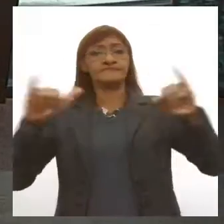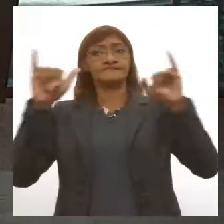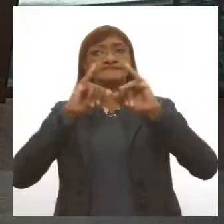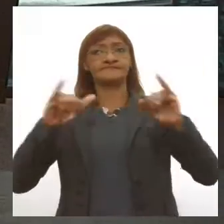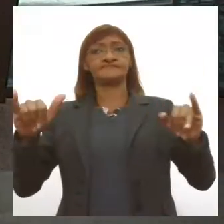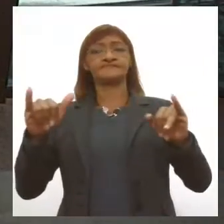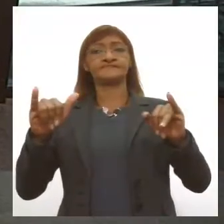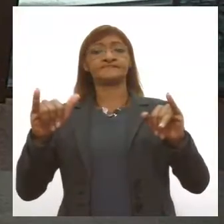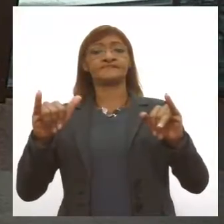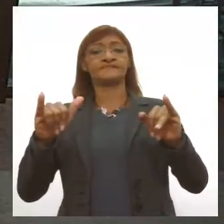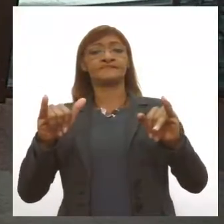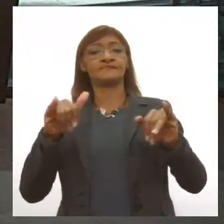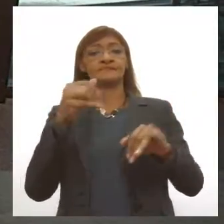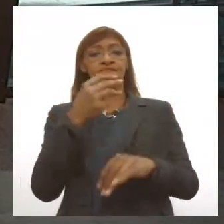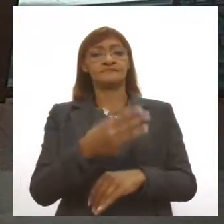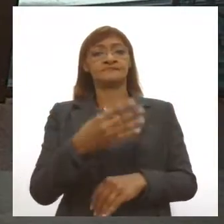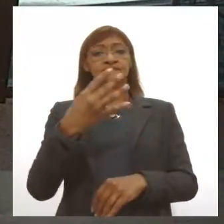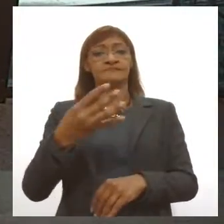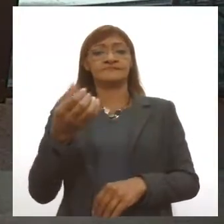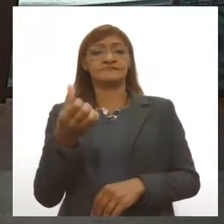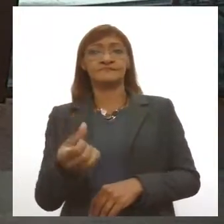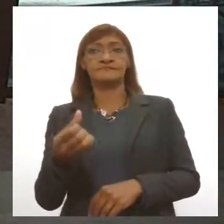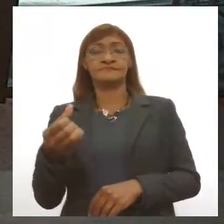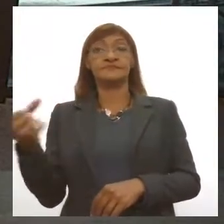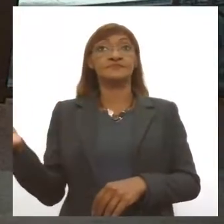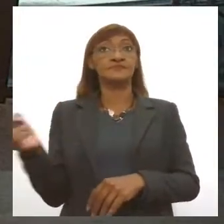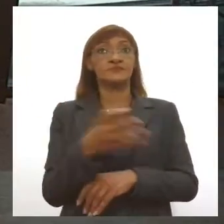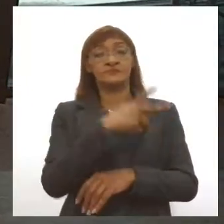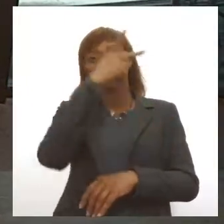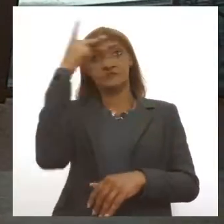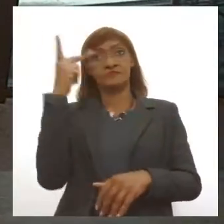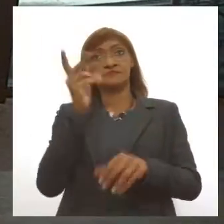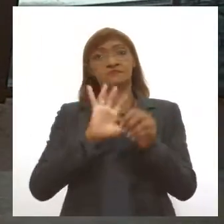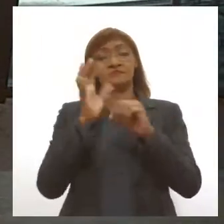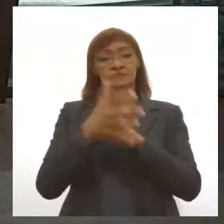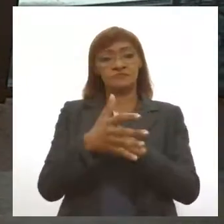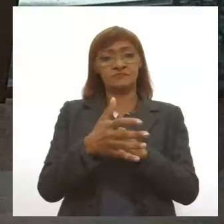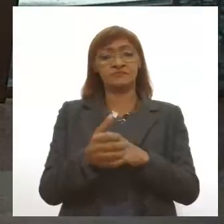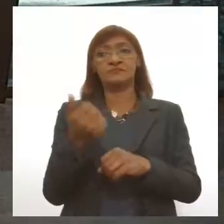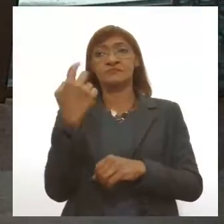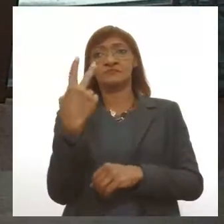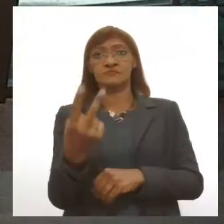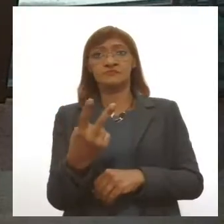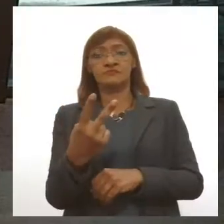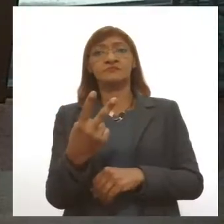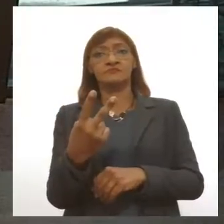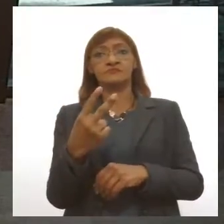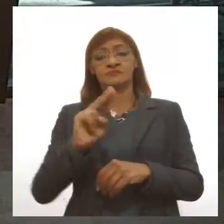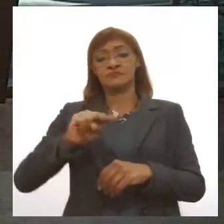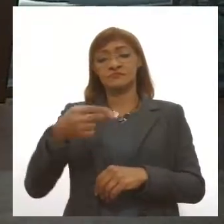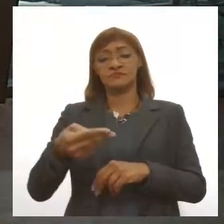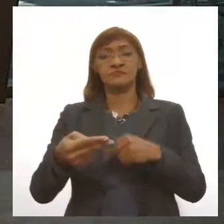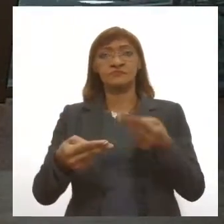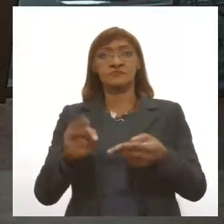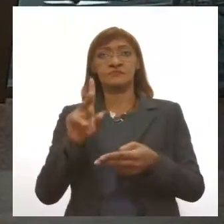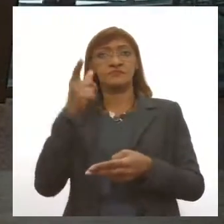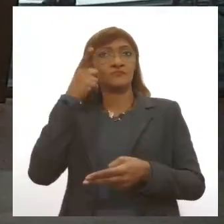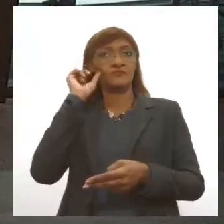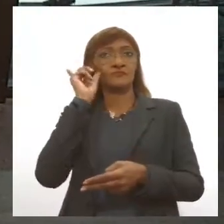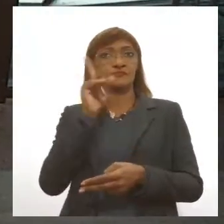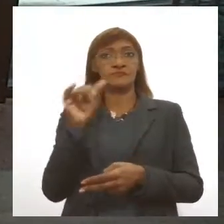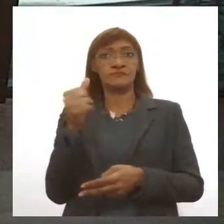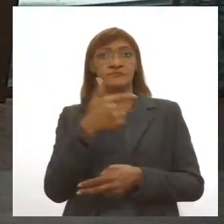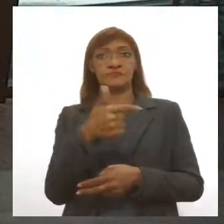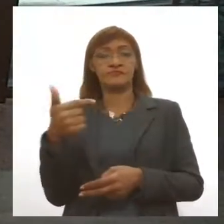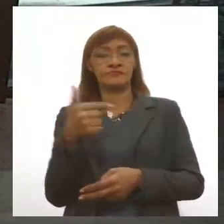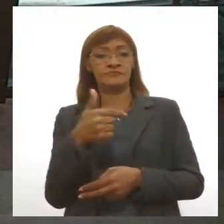epidemiológico 346 novos casos de Covid e mais dois óbitos ontem, dia 22. Como outras três